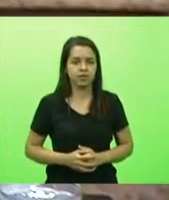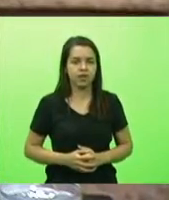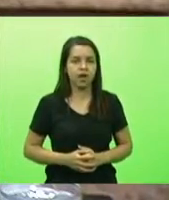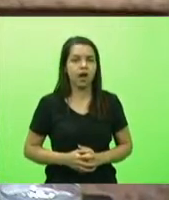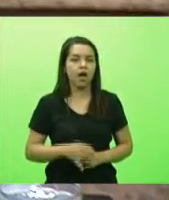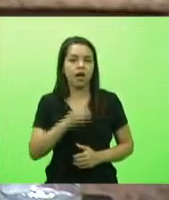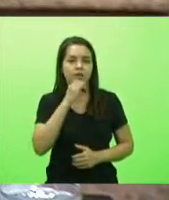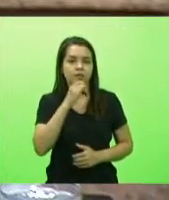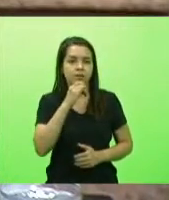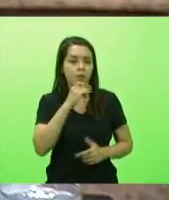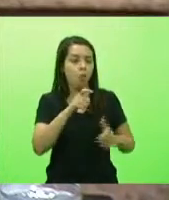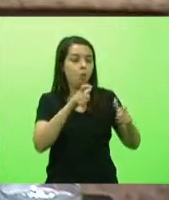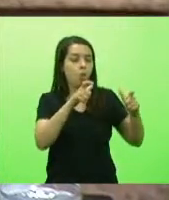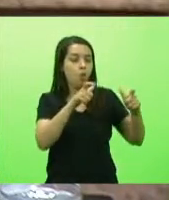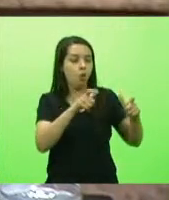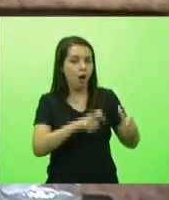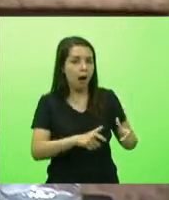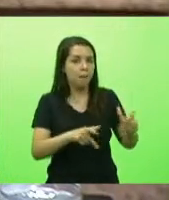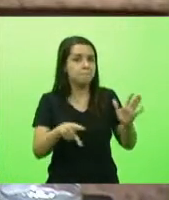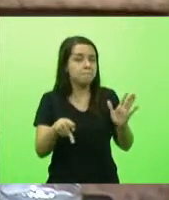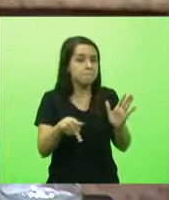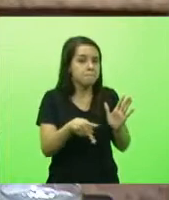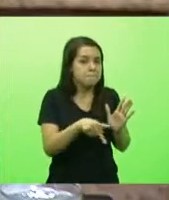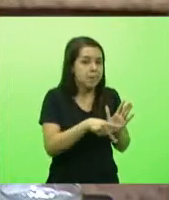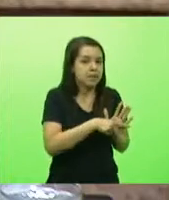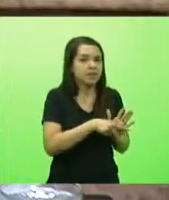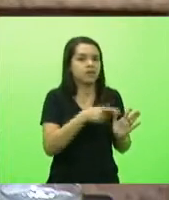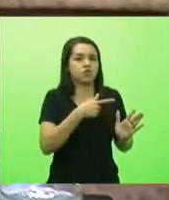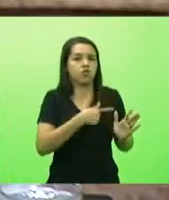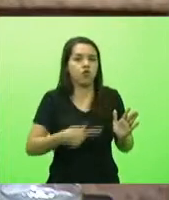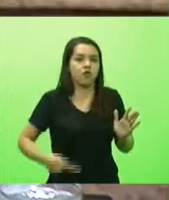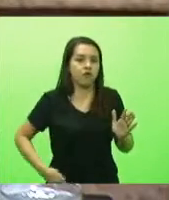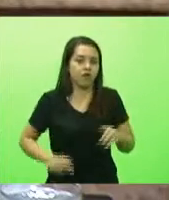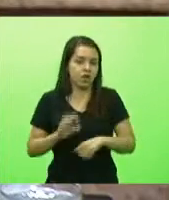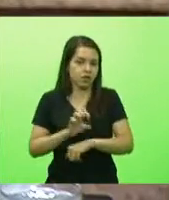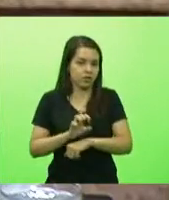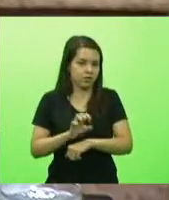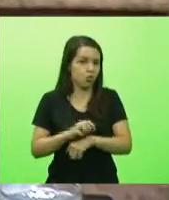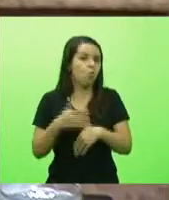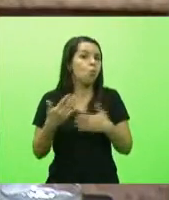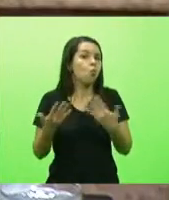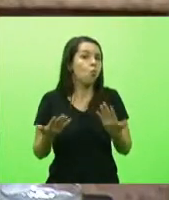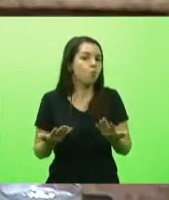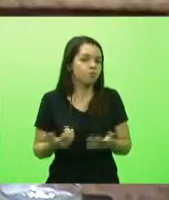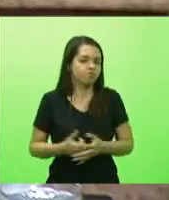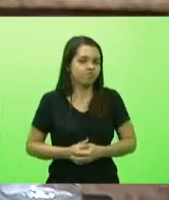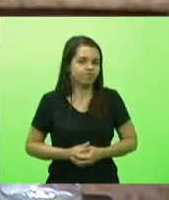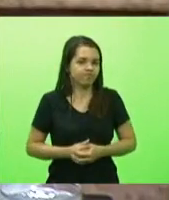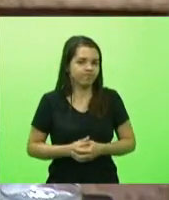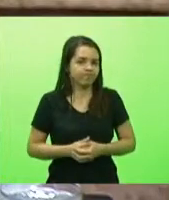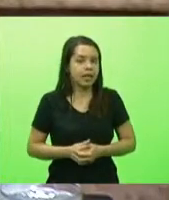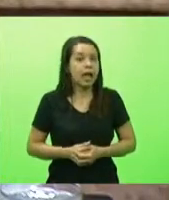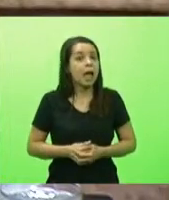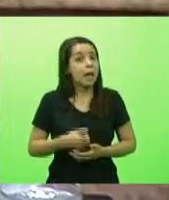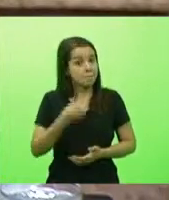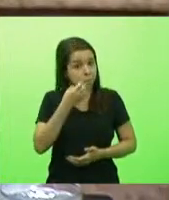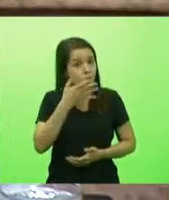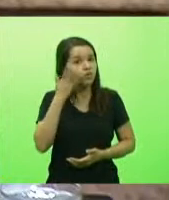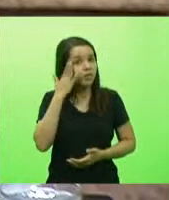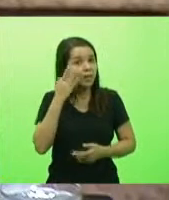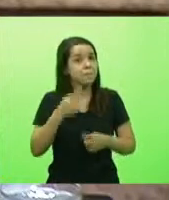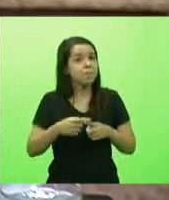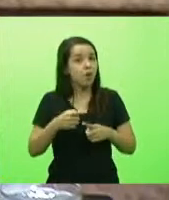estação de poder do estado isso é bom saber porque às vezes as pessoas acham que o estado está retendo vacina